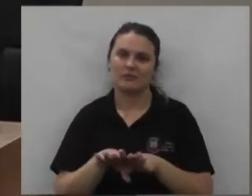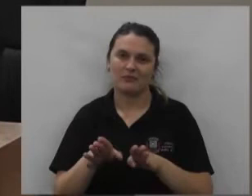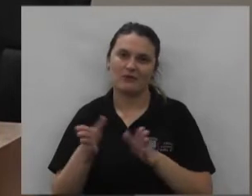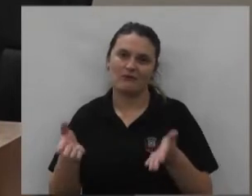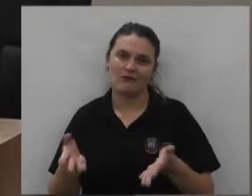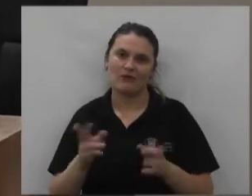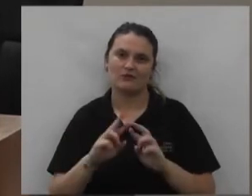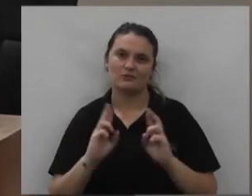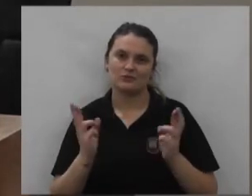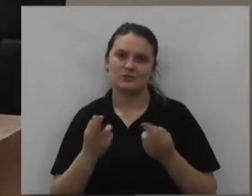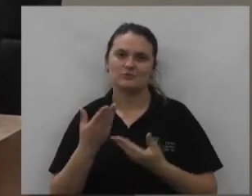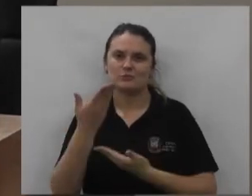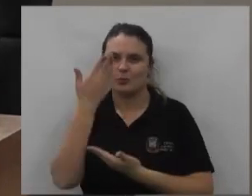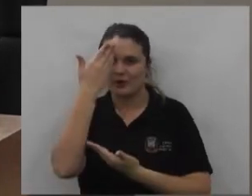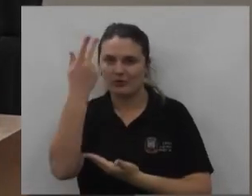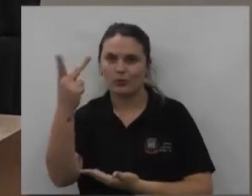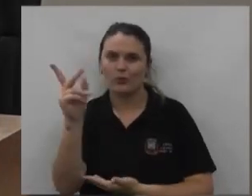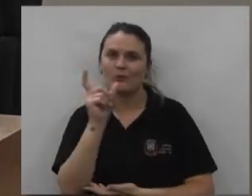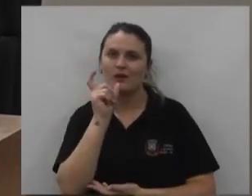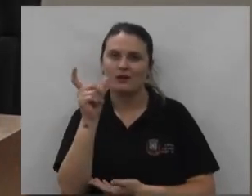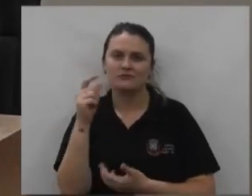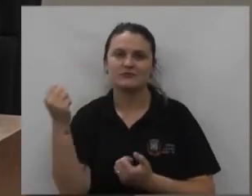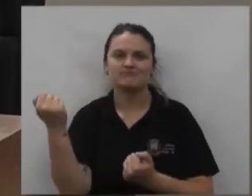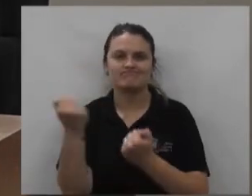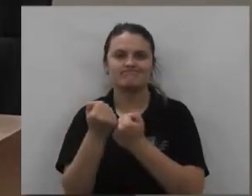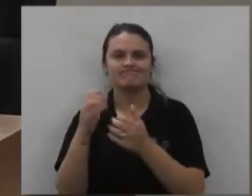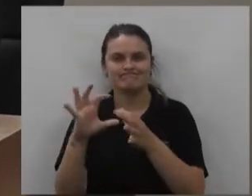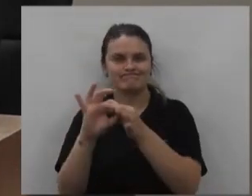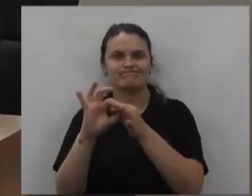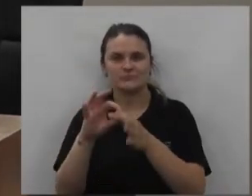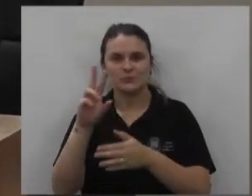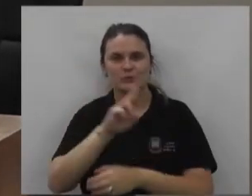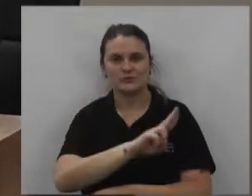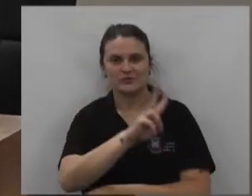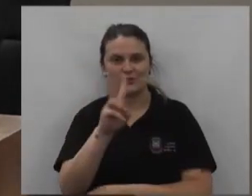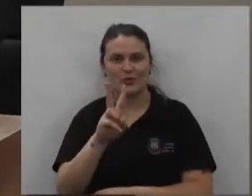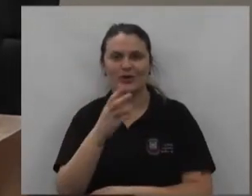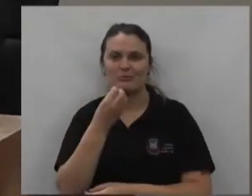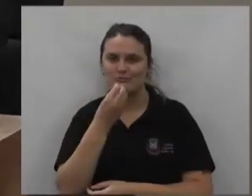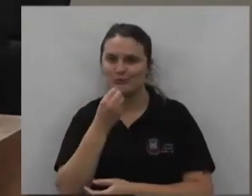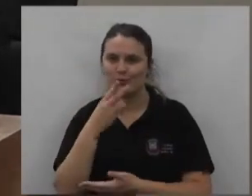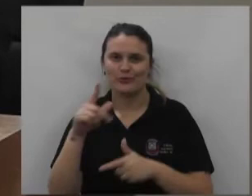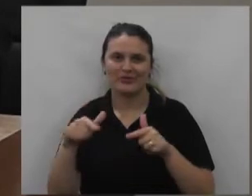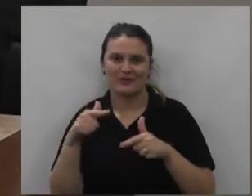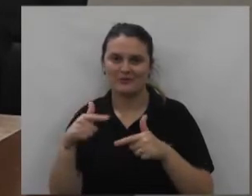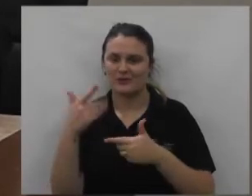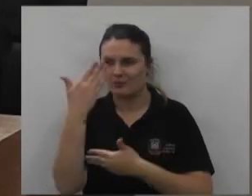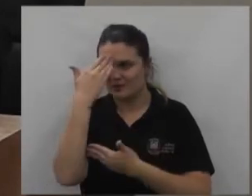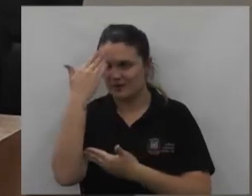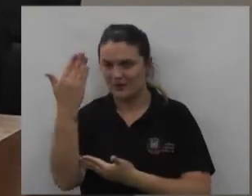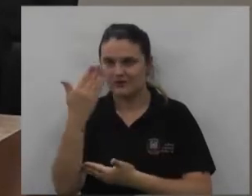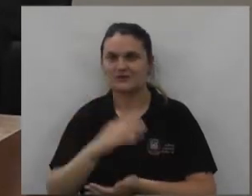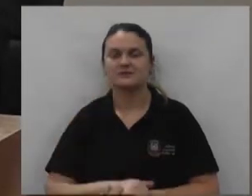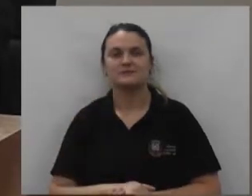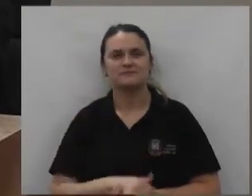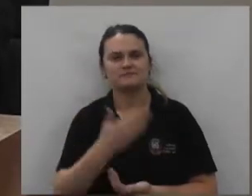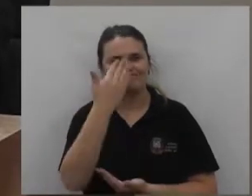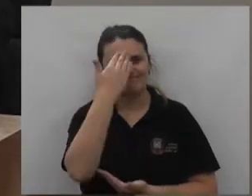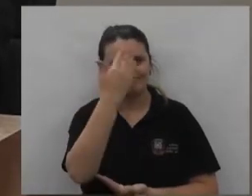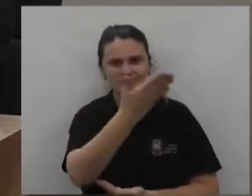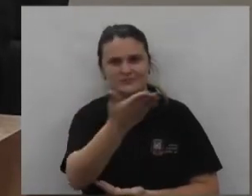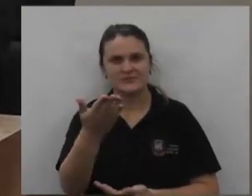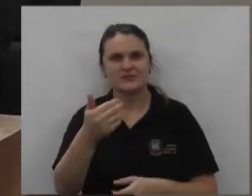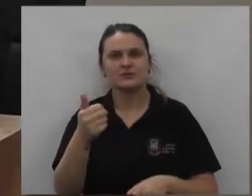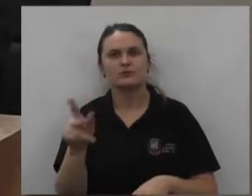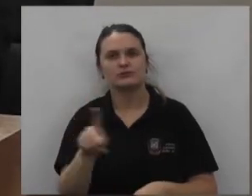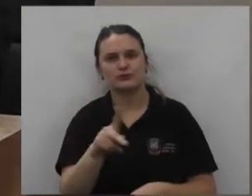agora também agradecer por suas palavras pela parceria eu sei que o Nando Vitória está em boas mãos muito obrigado pela presença então agradecer a